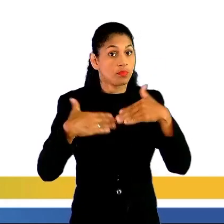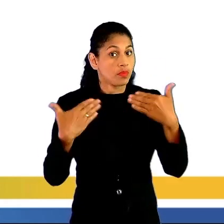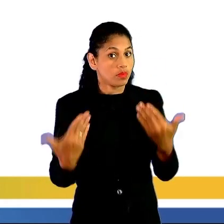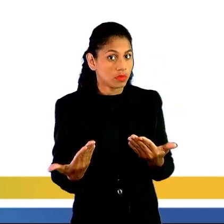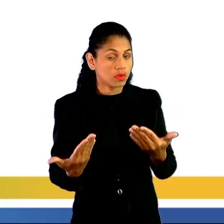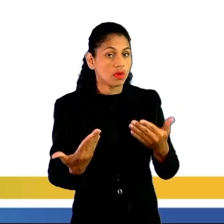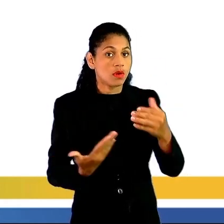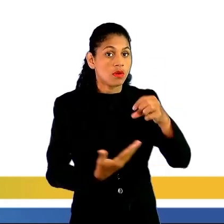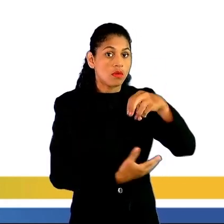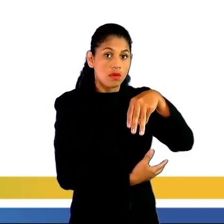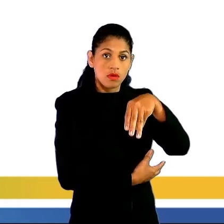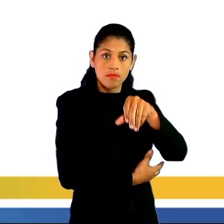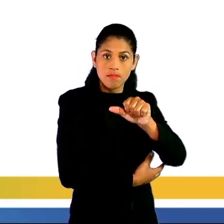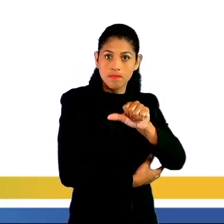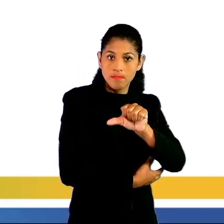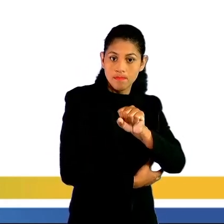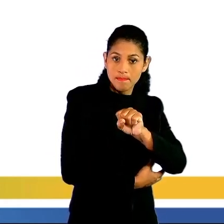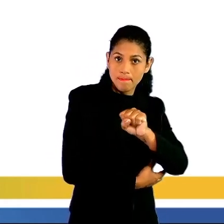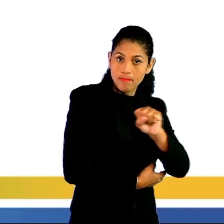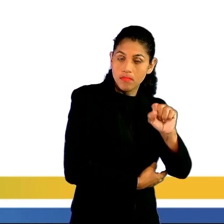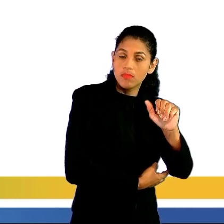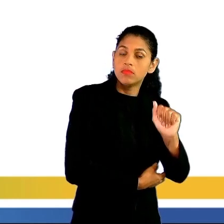de ar desse hall. Vamos lá.